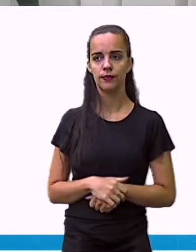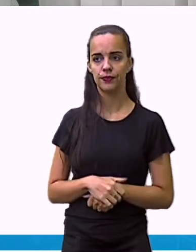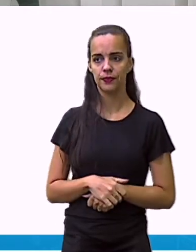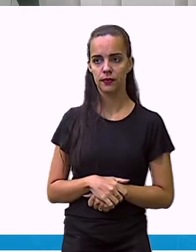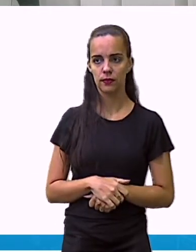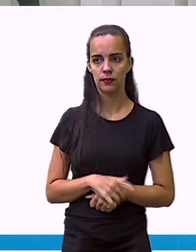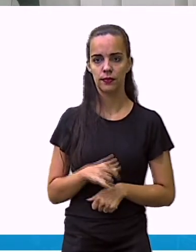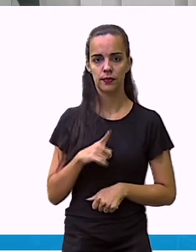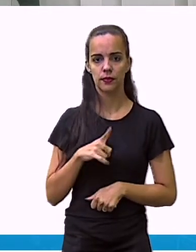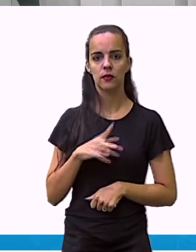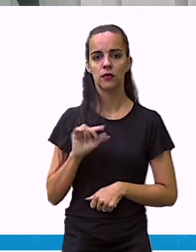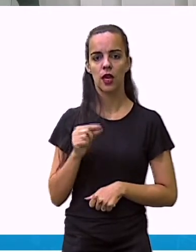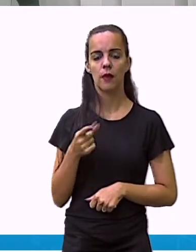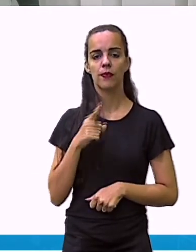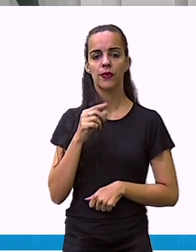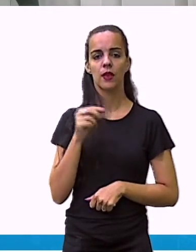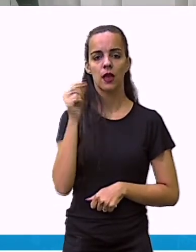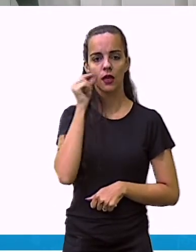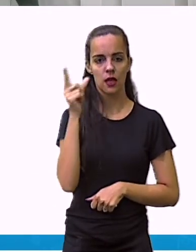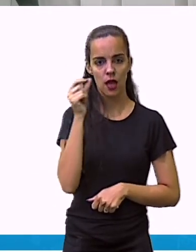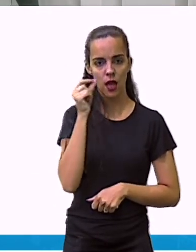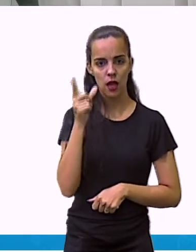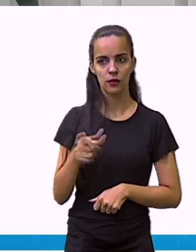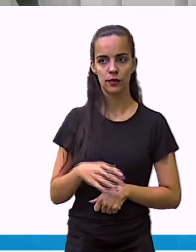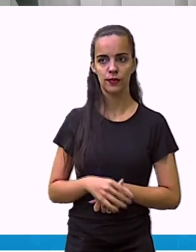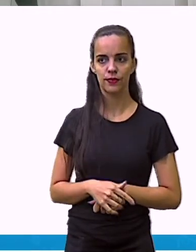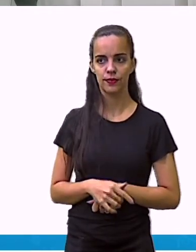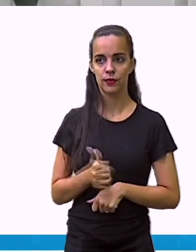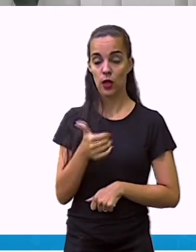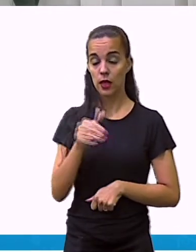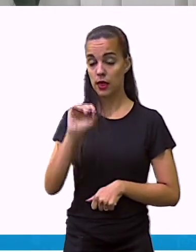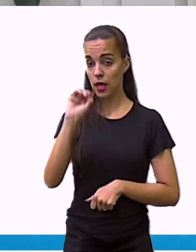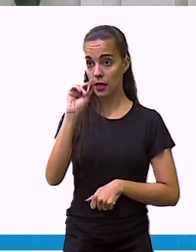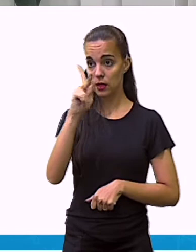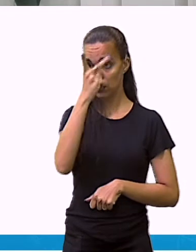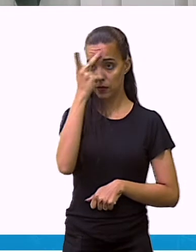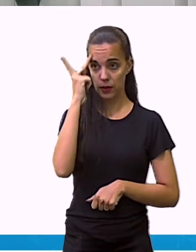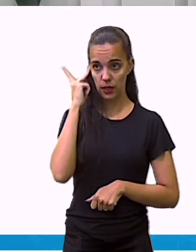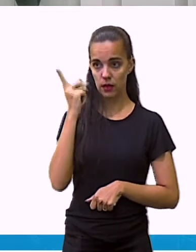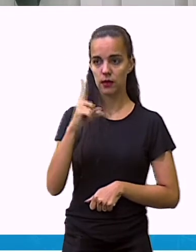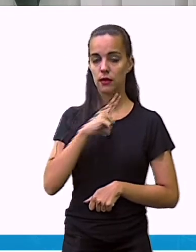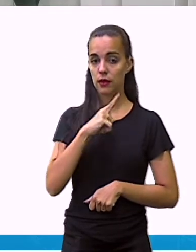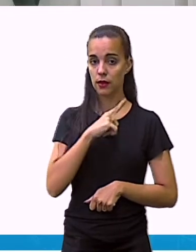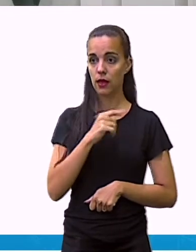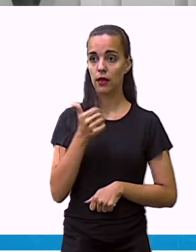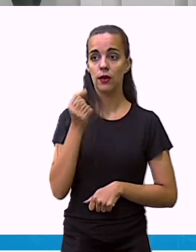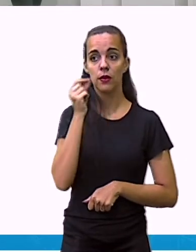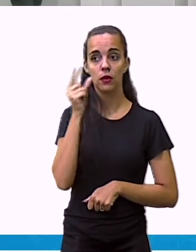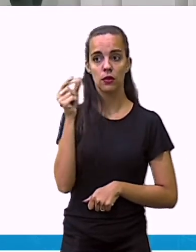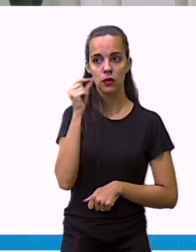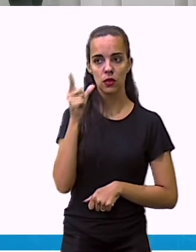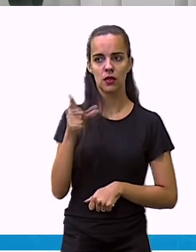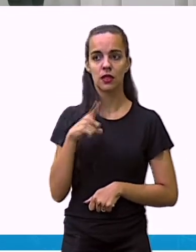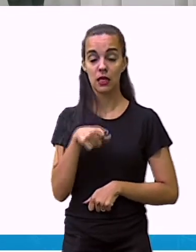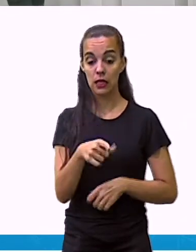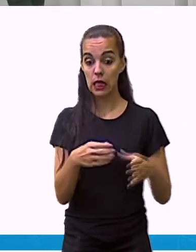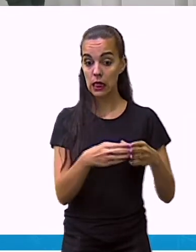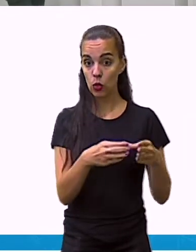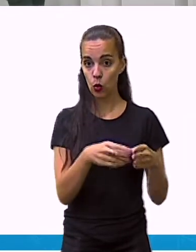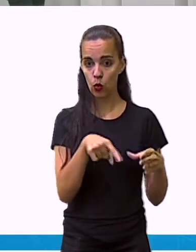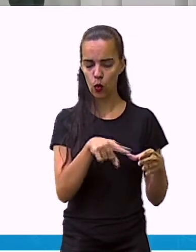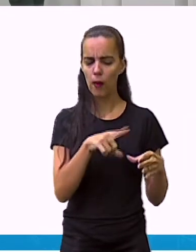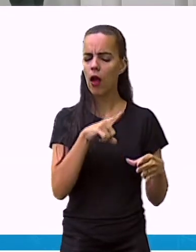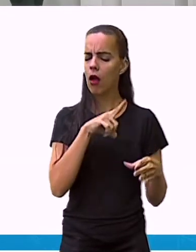Então, colocamos o gato. Colocamos 10 pessoas foram para o gato. Nessa turma, 10